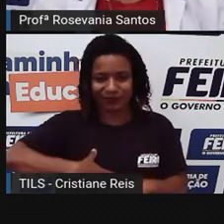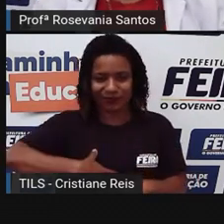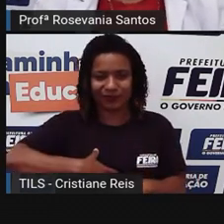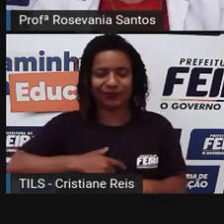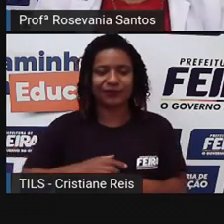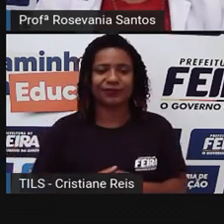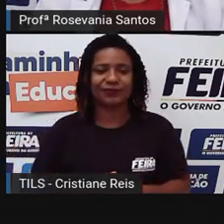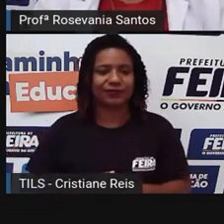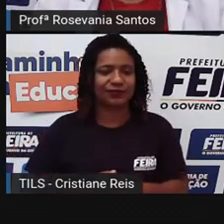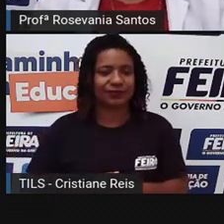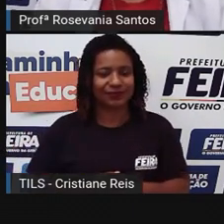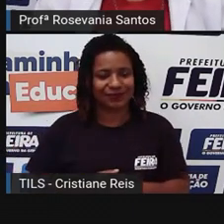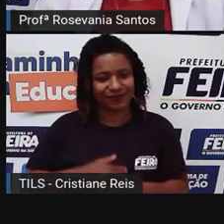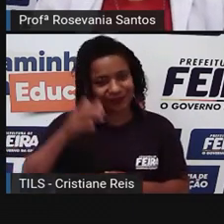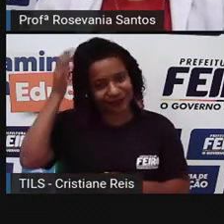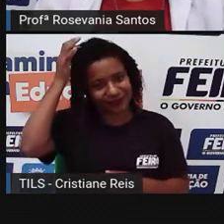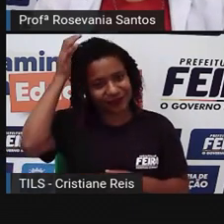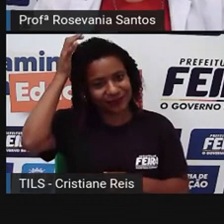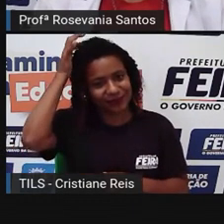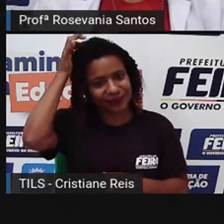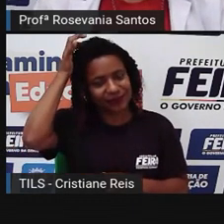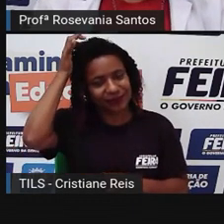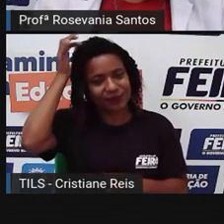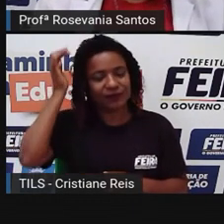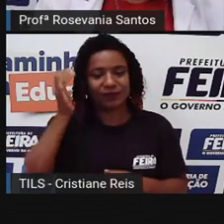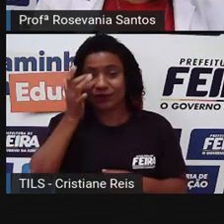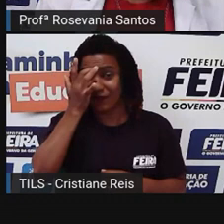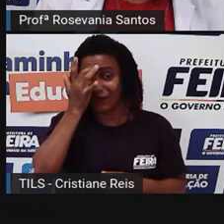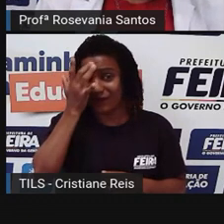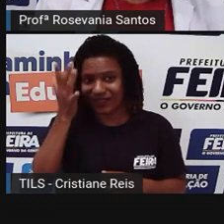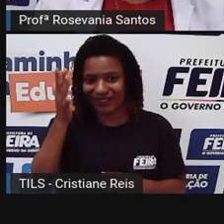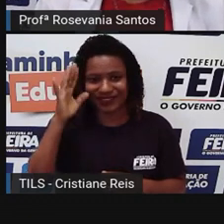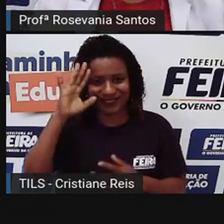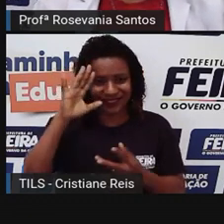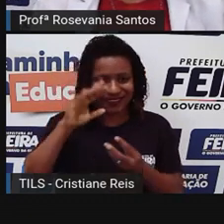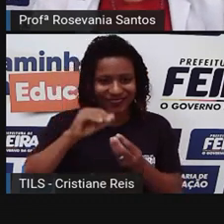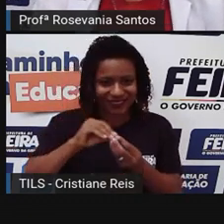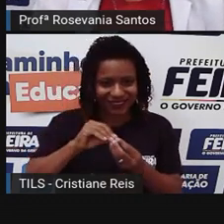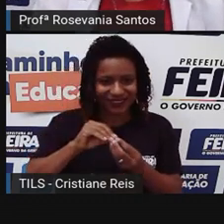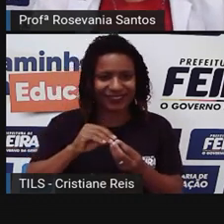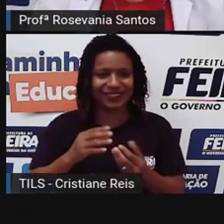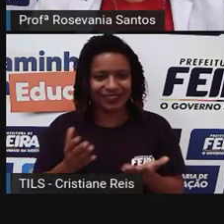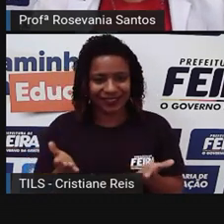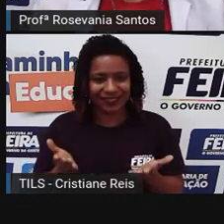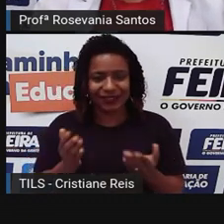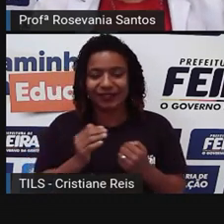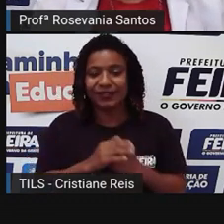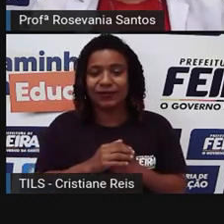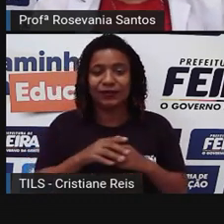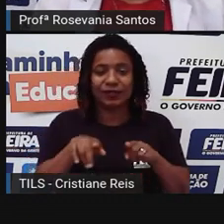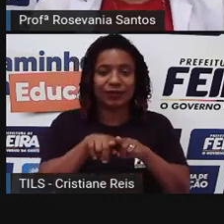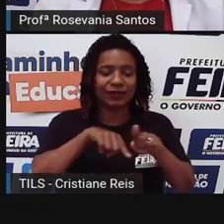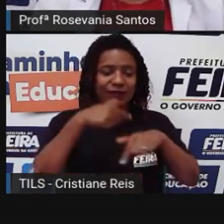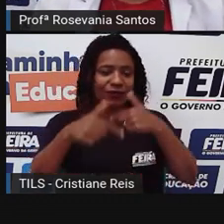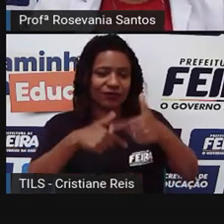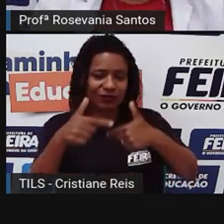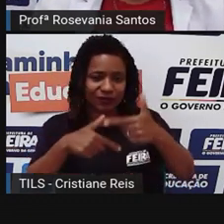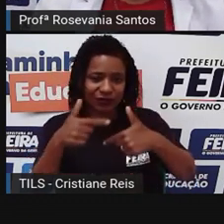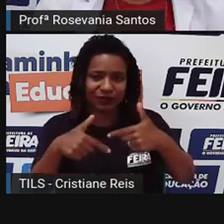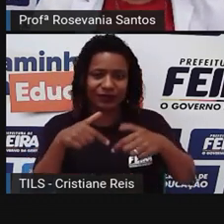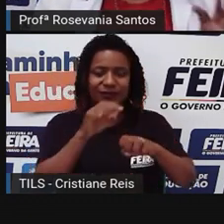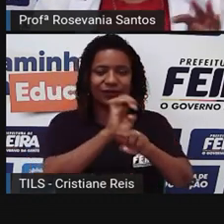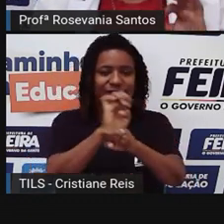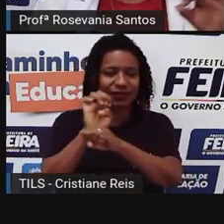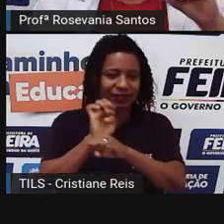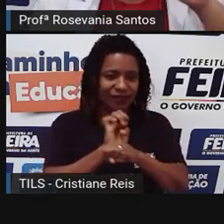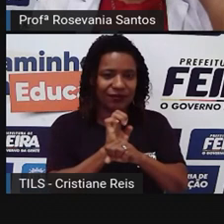direitinho isso, né, é facinho essa situação aí. Até quando a gente tem, também, algumas funções estatais na economia capitalista, mas não